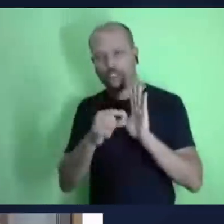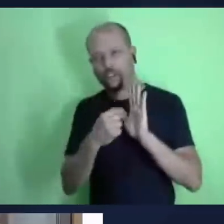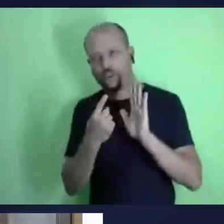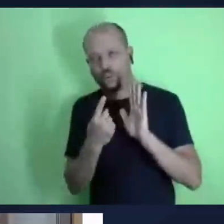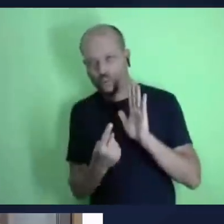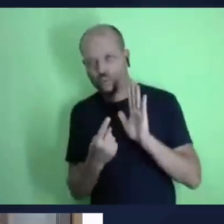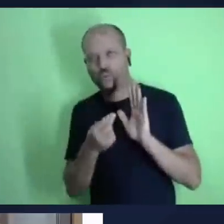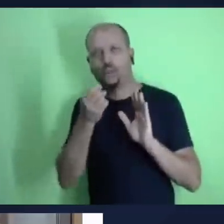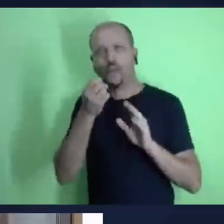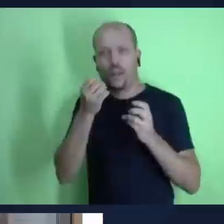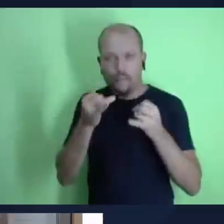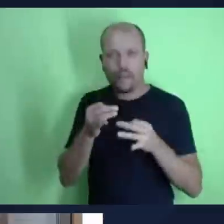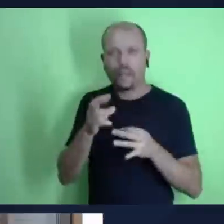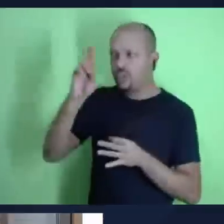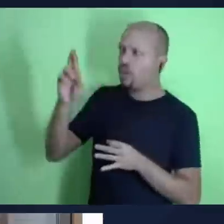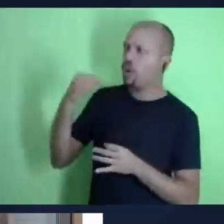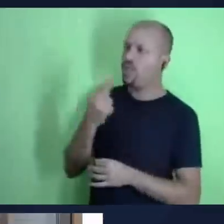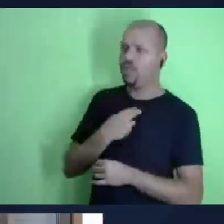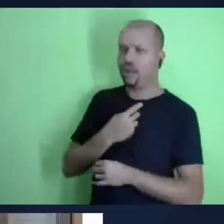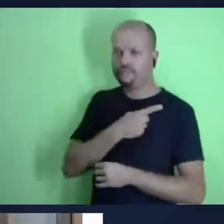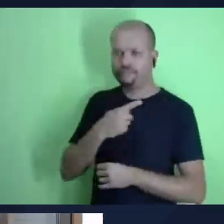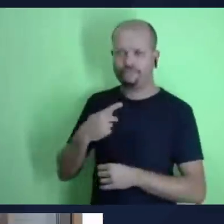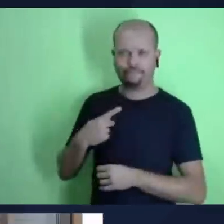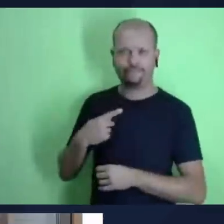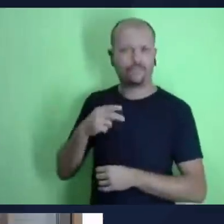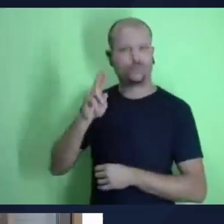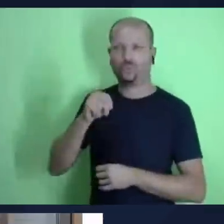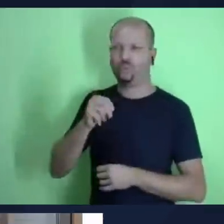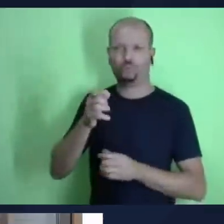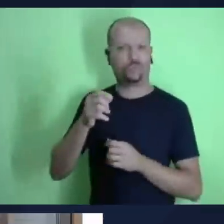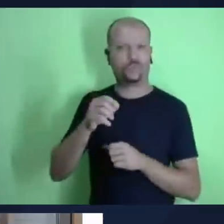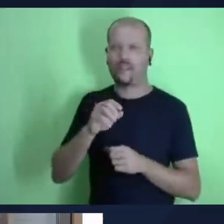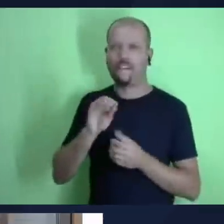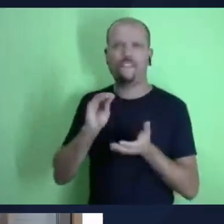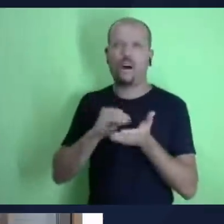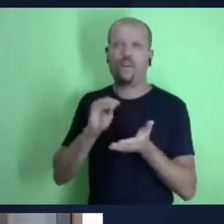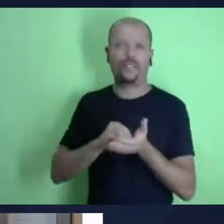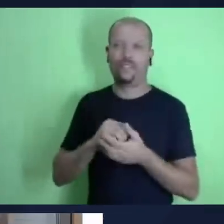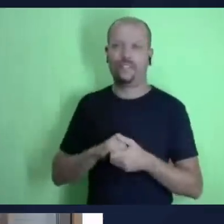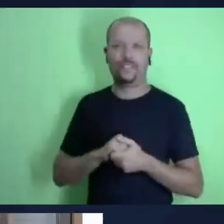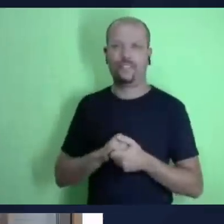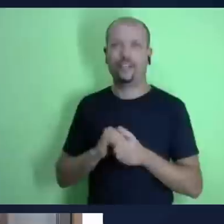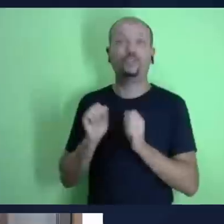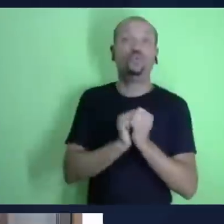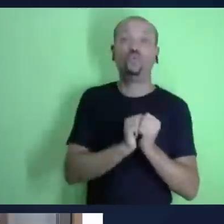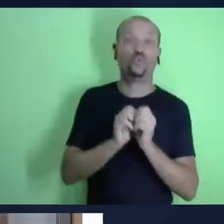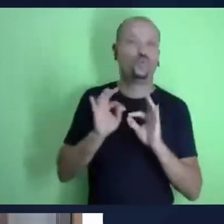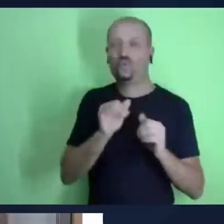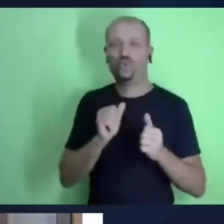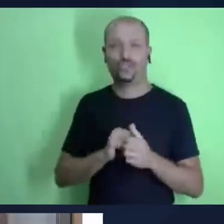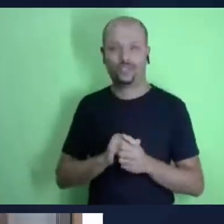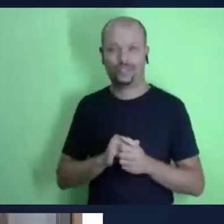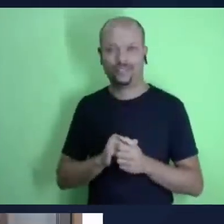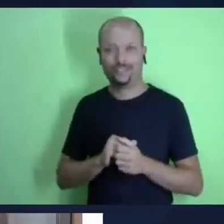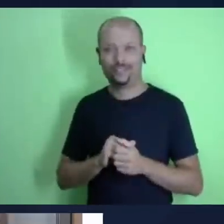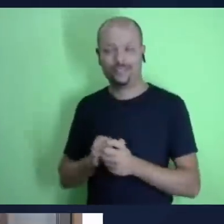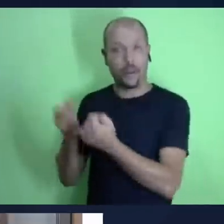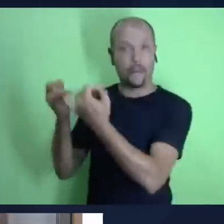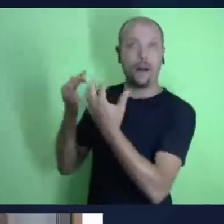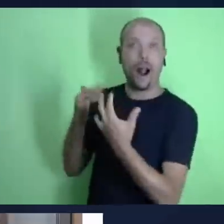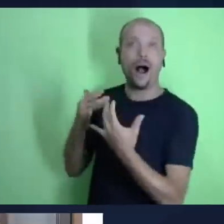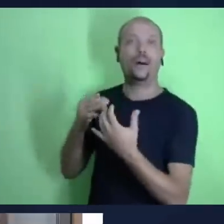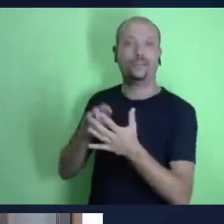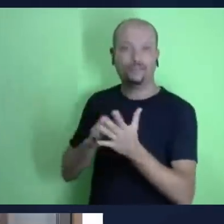o salmo 37 25 que diz assim olha fui moço e já agora sou velho porém jamais vi